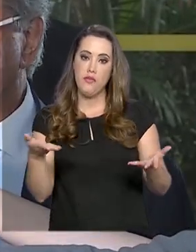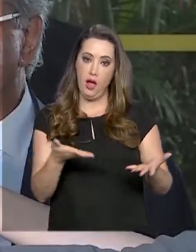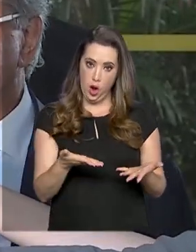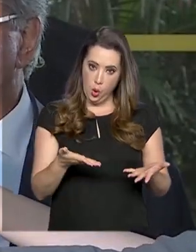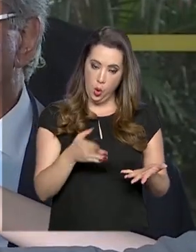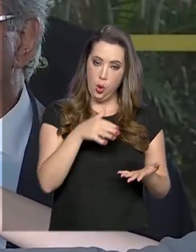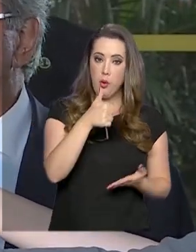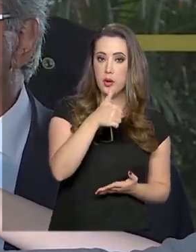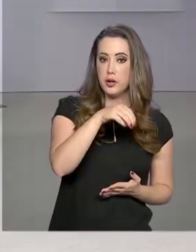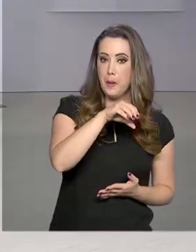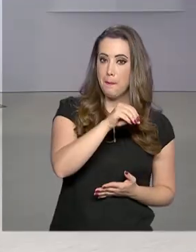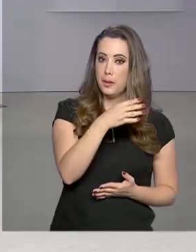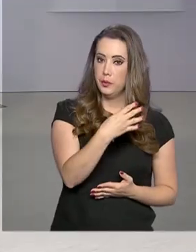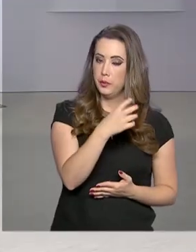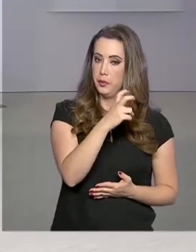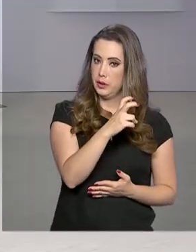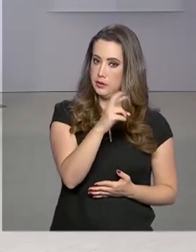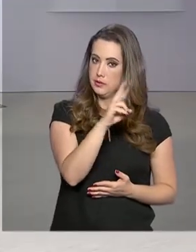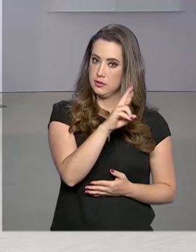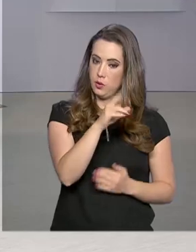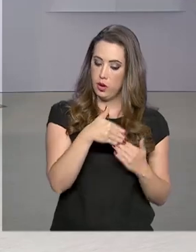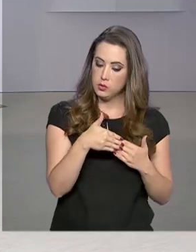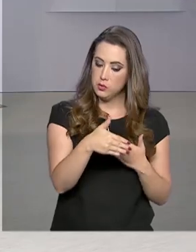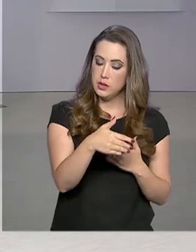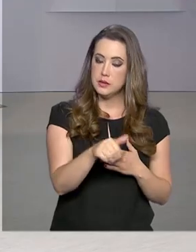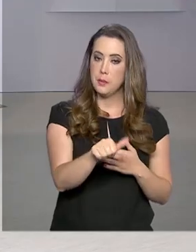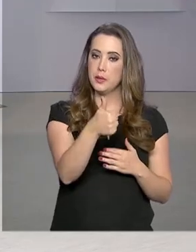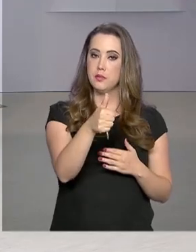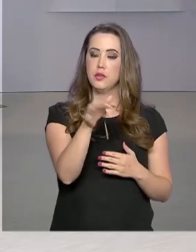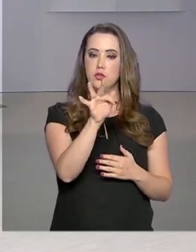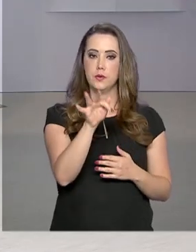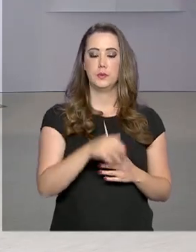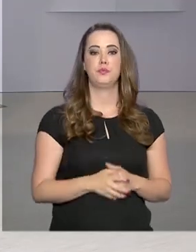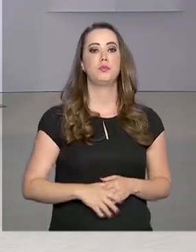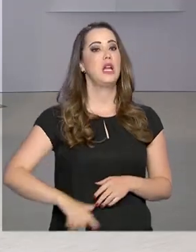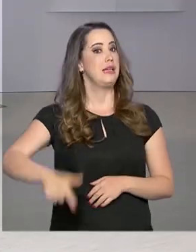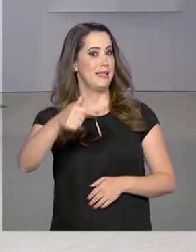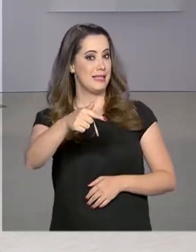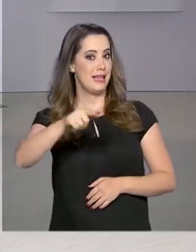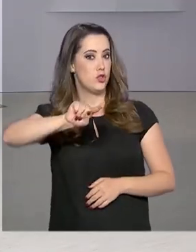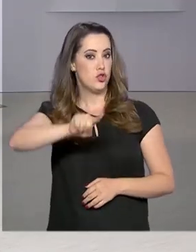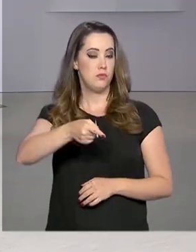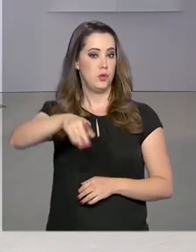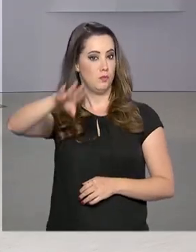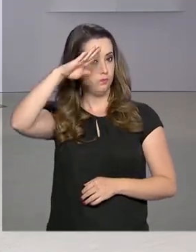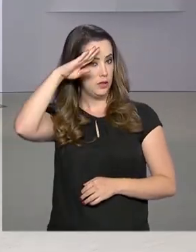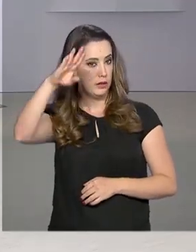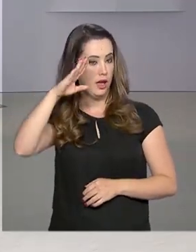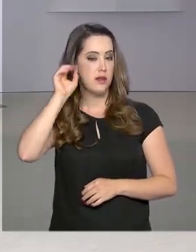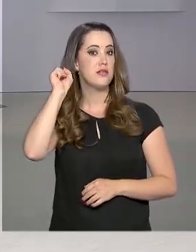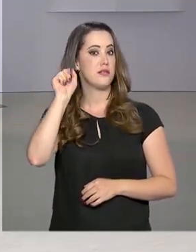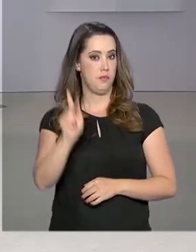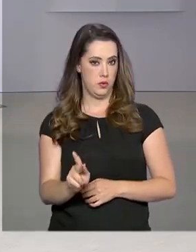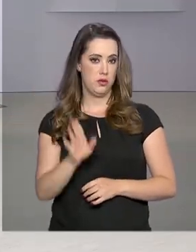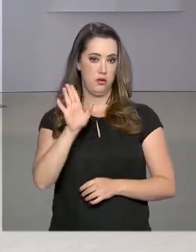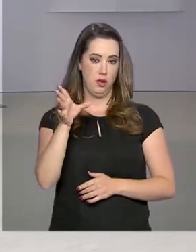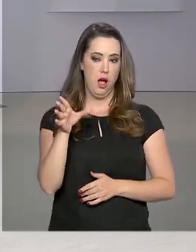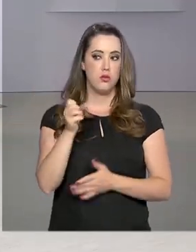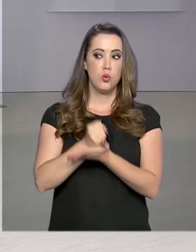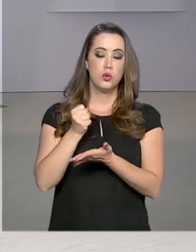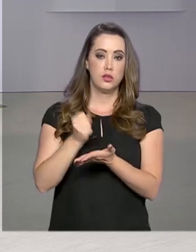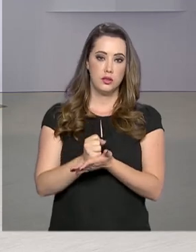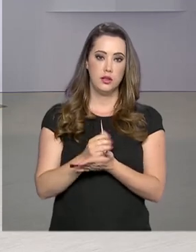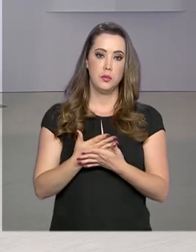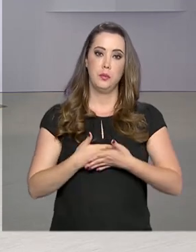de 1º de fevereiro. Sete mil militares da reserva serão contratados para reforçar o atendimento no